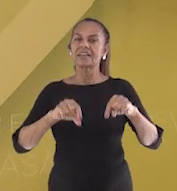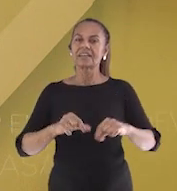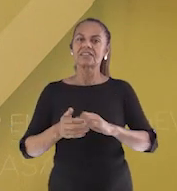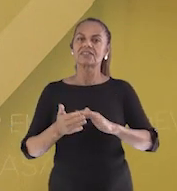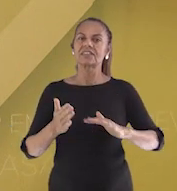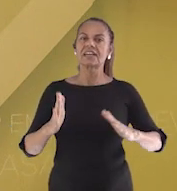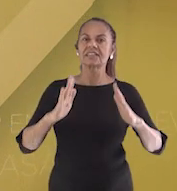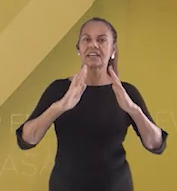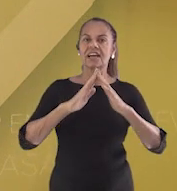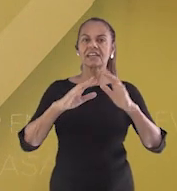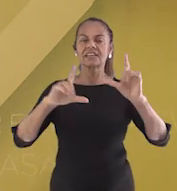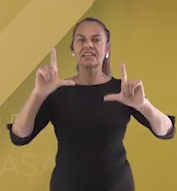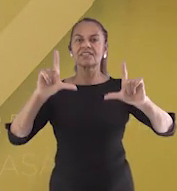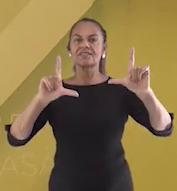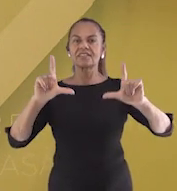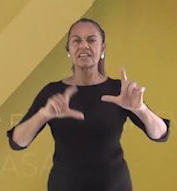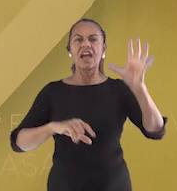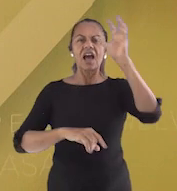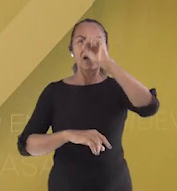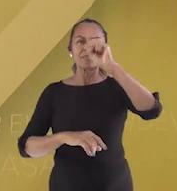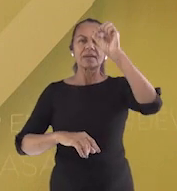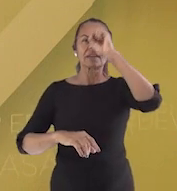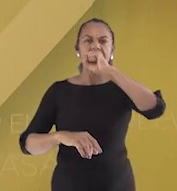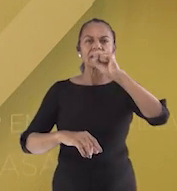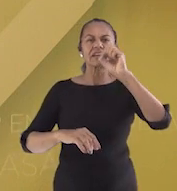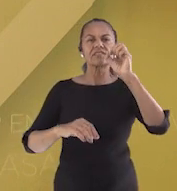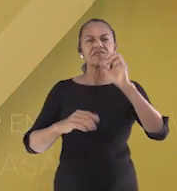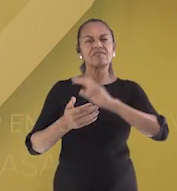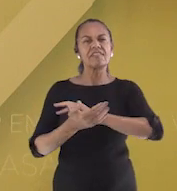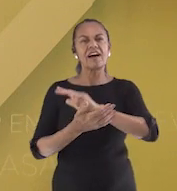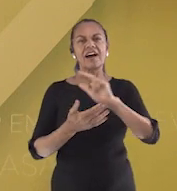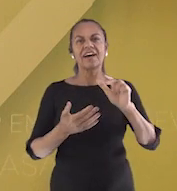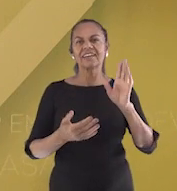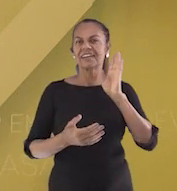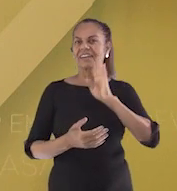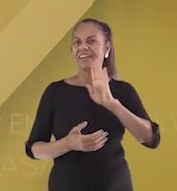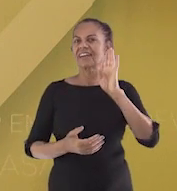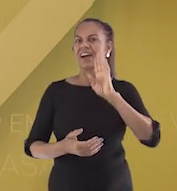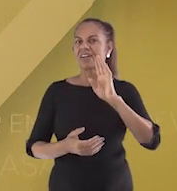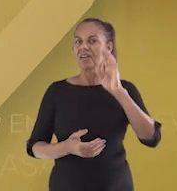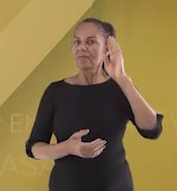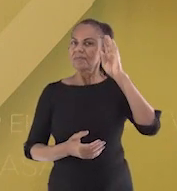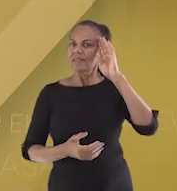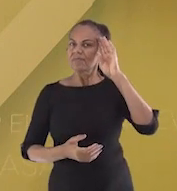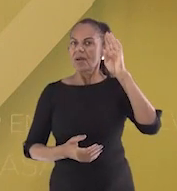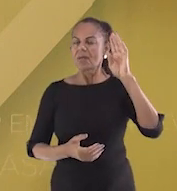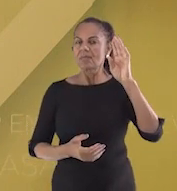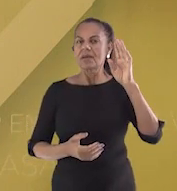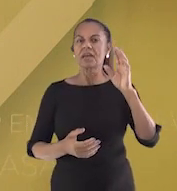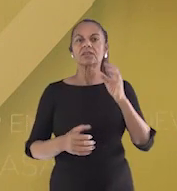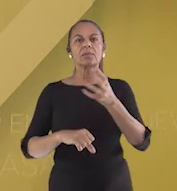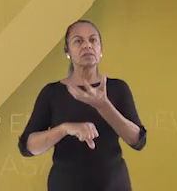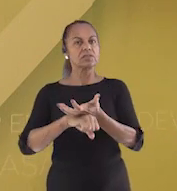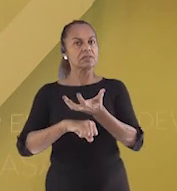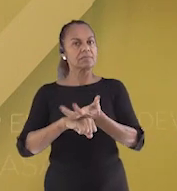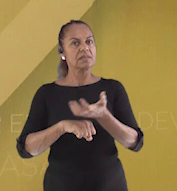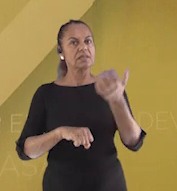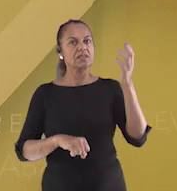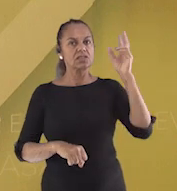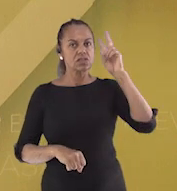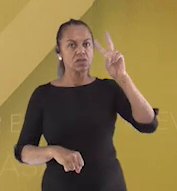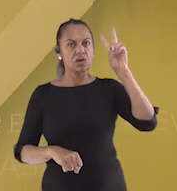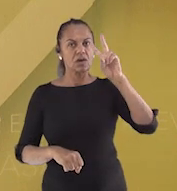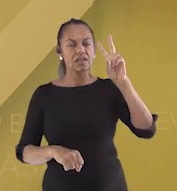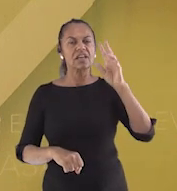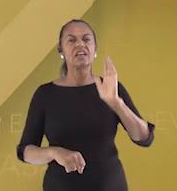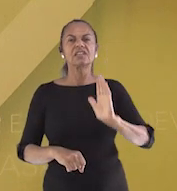jogando videogame e, principalmente, sobre a história. Já tivemos várias aulas em que o professor Luiz nos levou